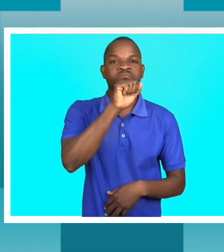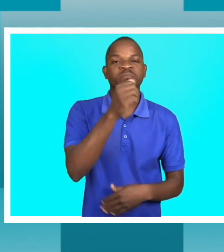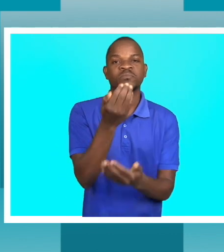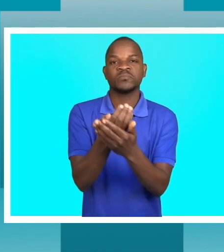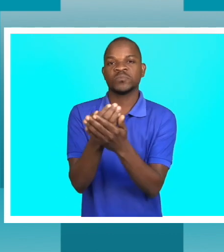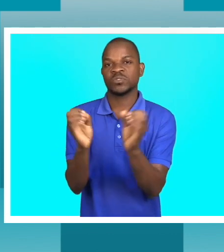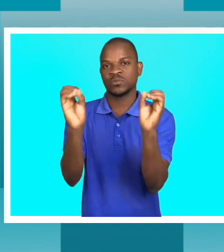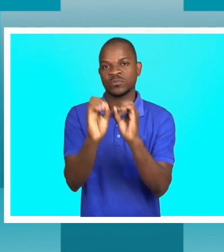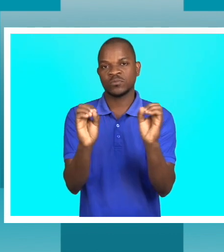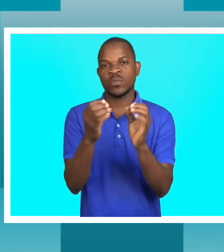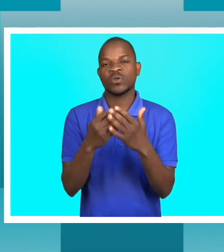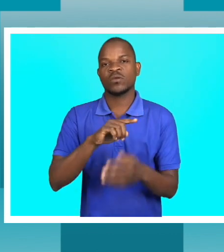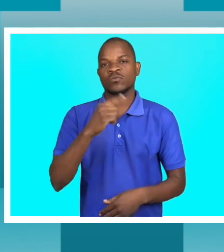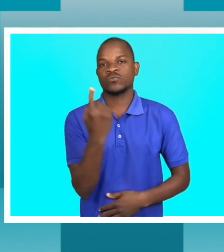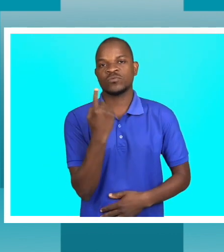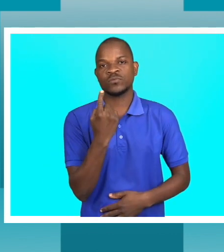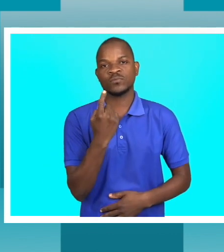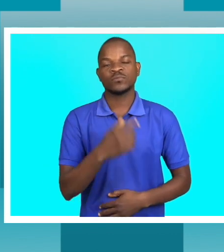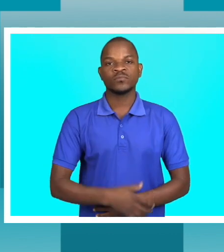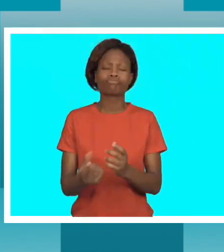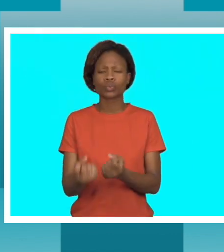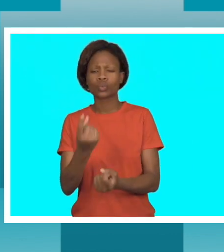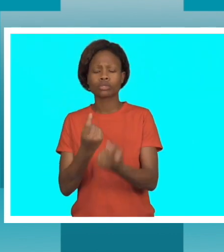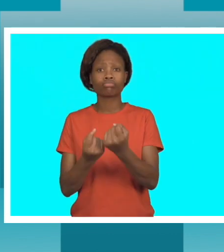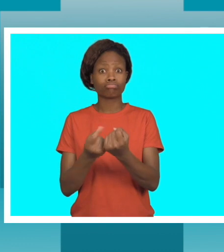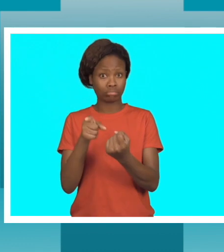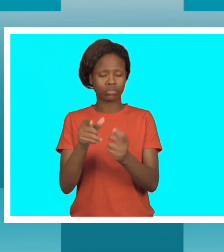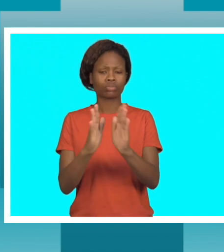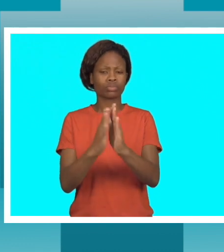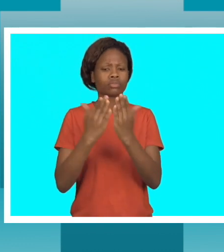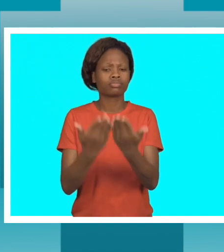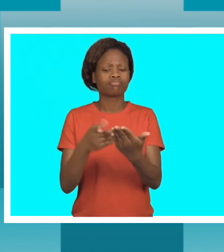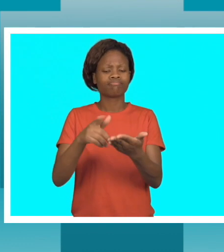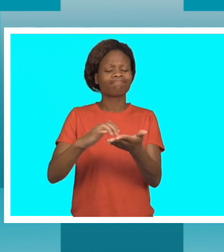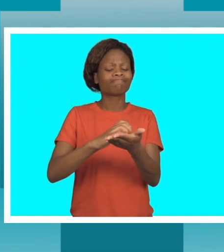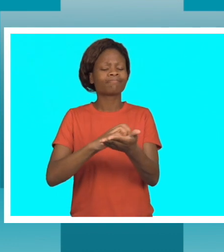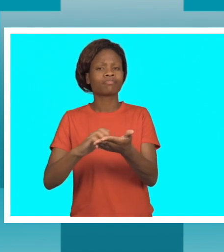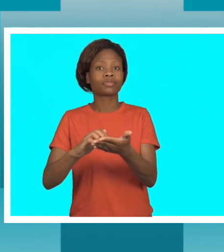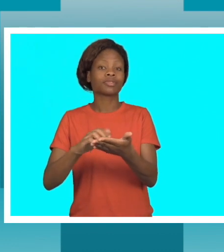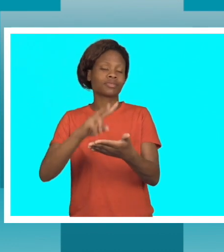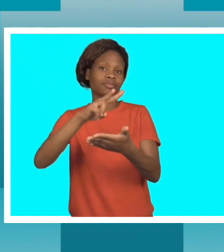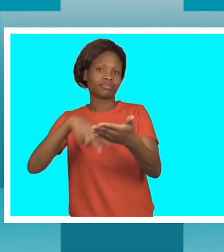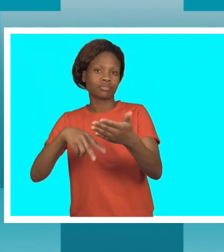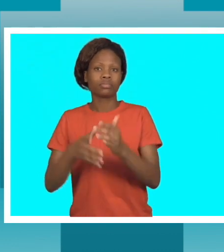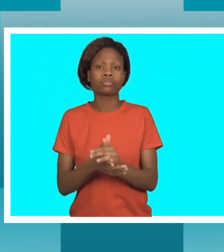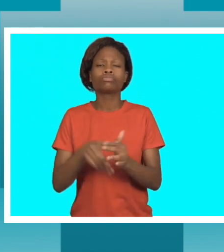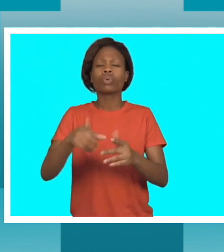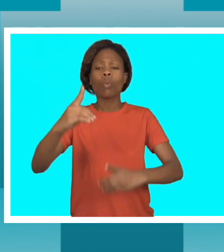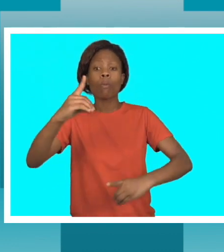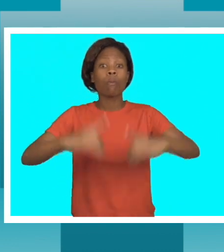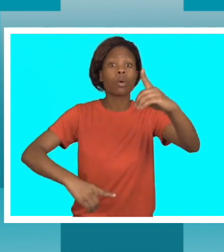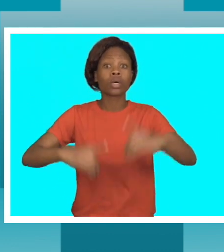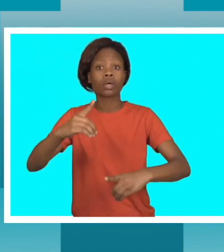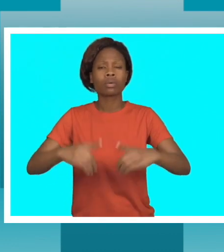empenho meu de bater mais portas, porque estou a fazer tudo. Além do livro em braile, a editora publicou a